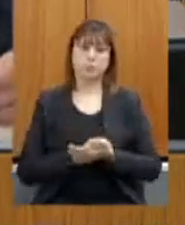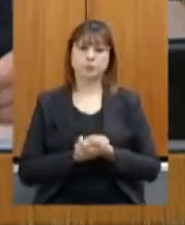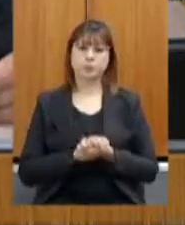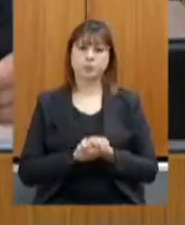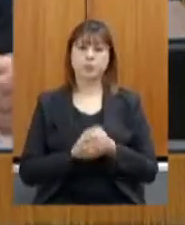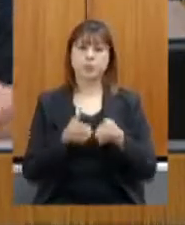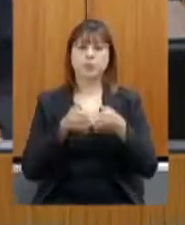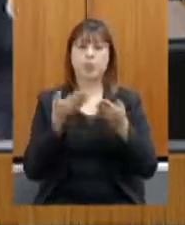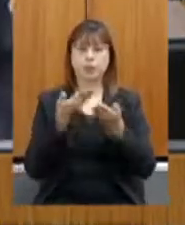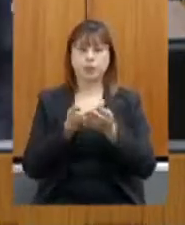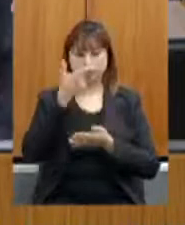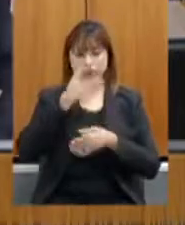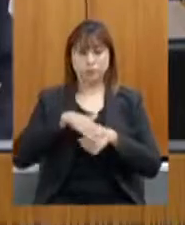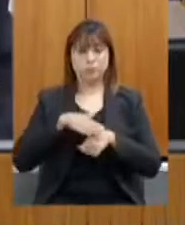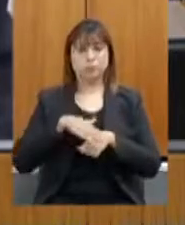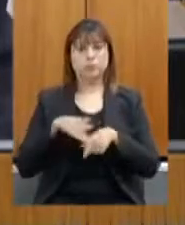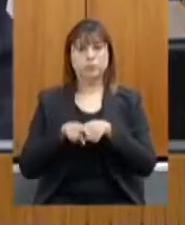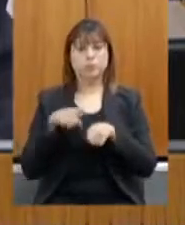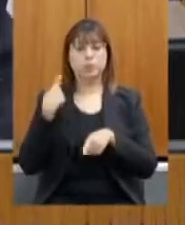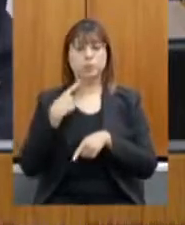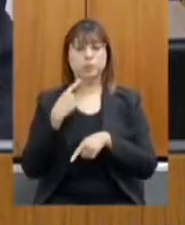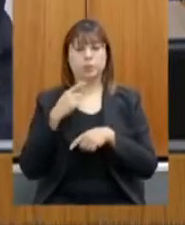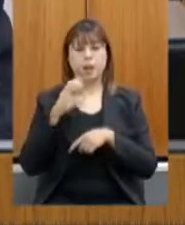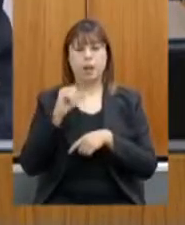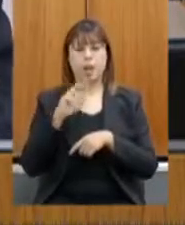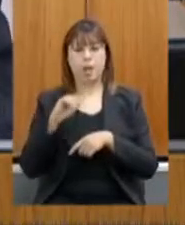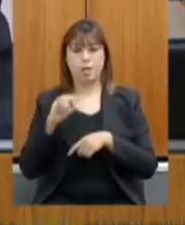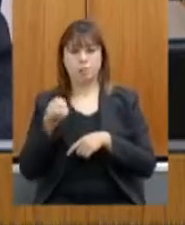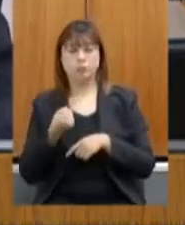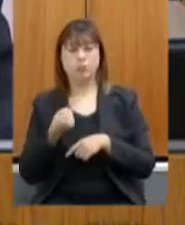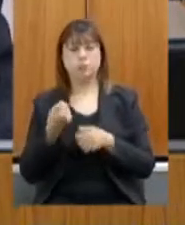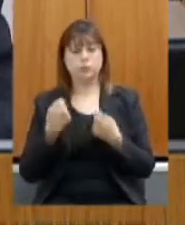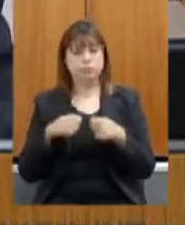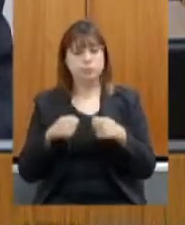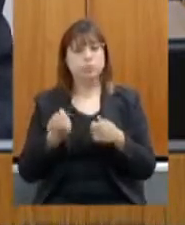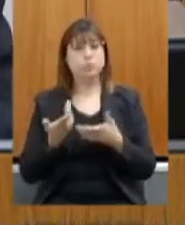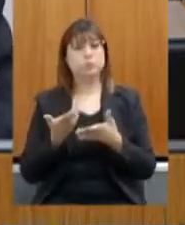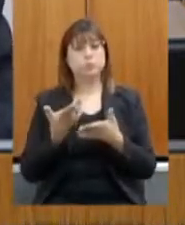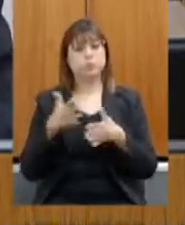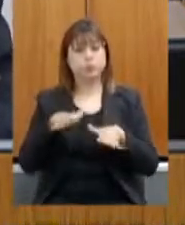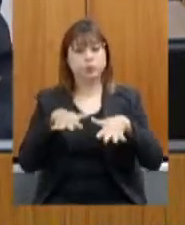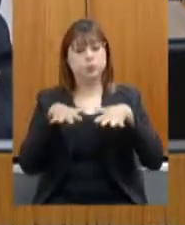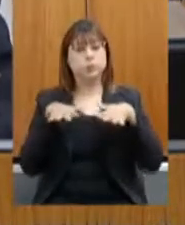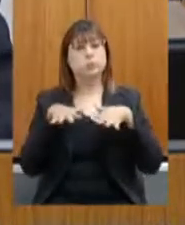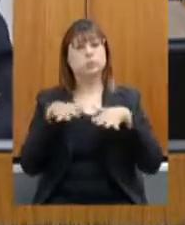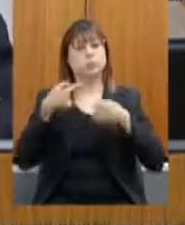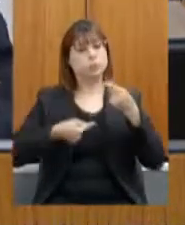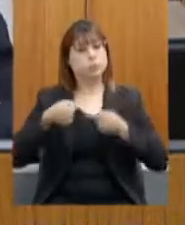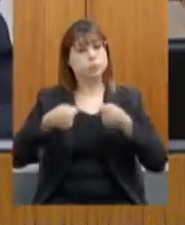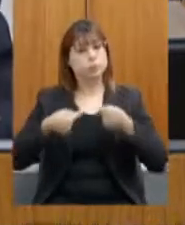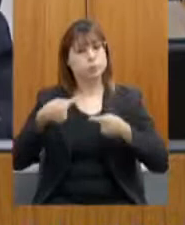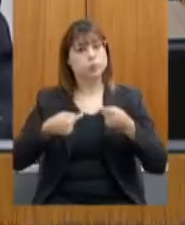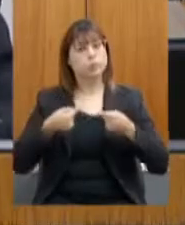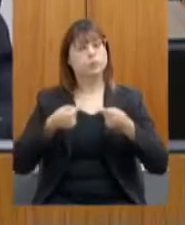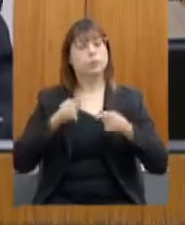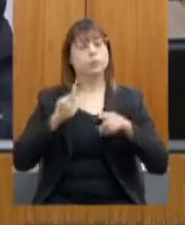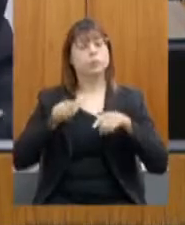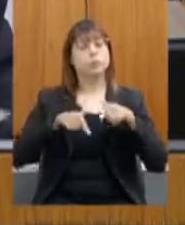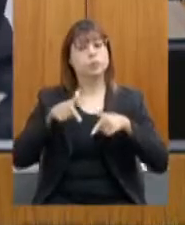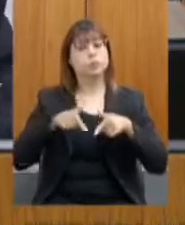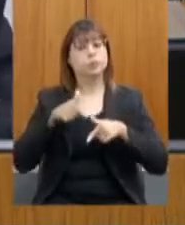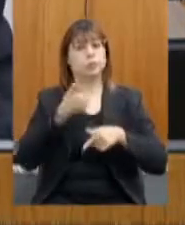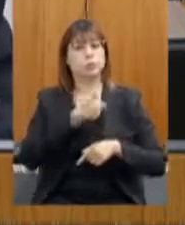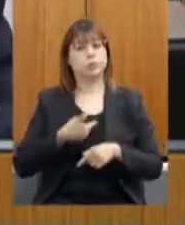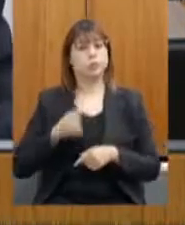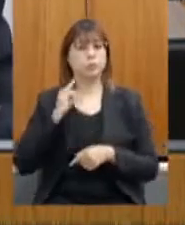requerimento de minha autoria do deputado Carlos Pimenta requer seja realizada audiência pública para debater as ações do governo de Minas